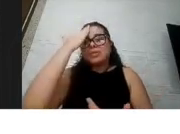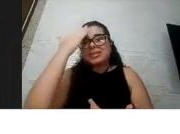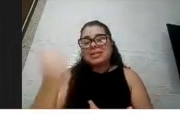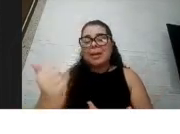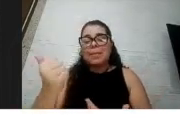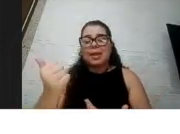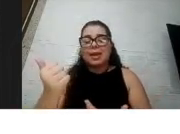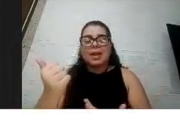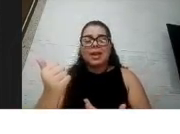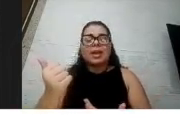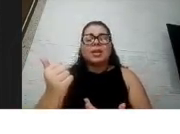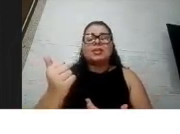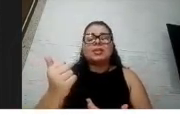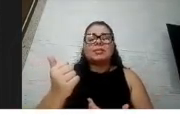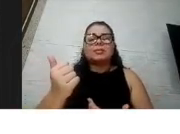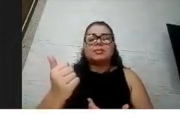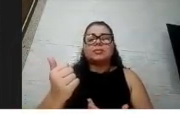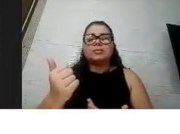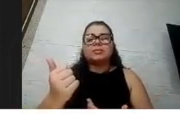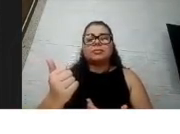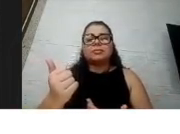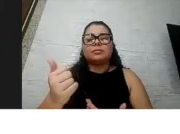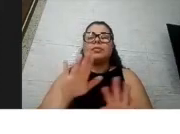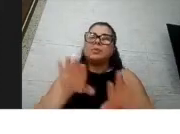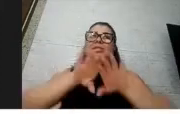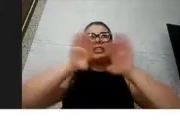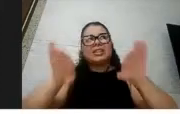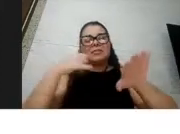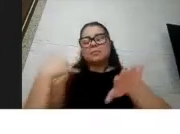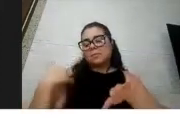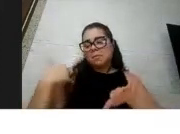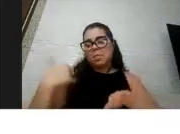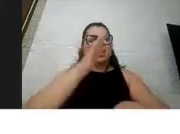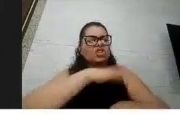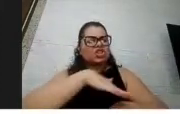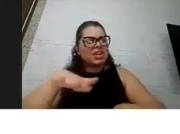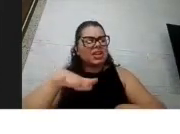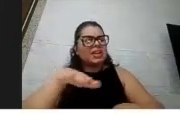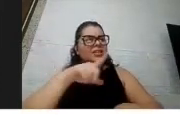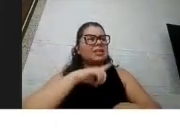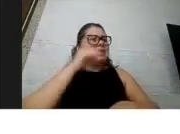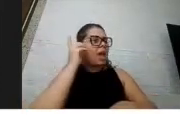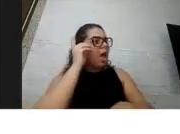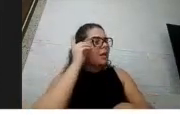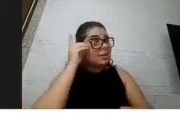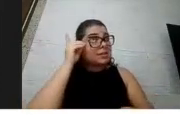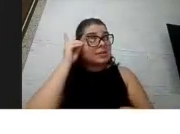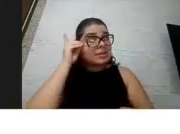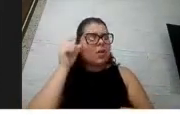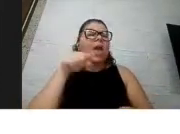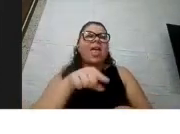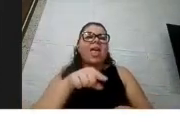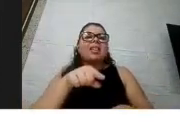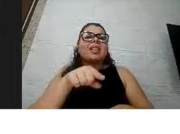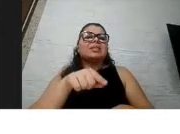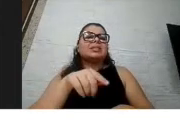de Down ou as, vamos dividir por idade, as crianças com síndrome de Down são crianças de maior risco para